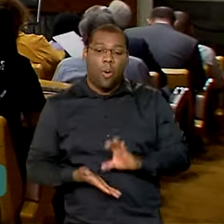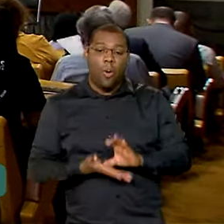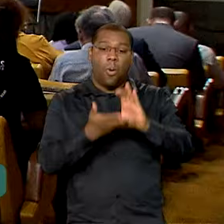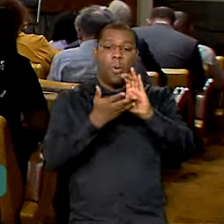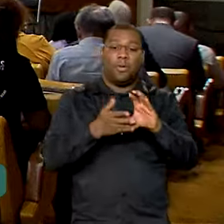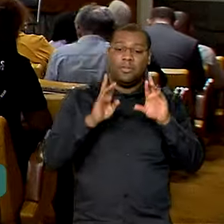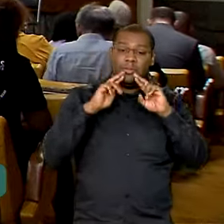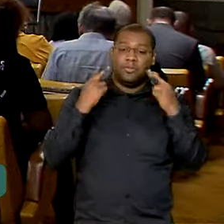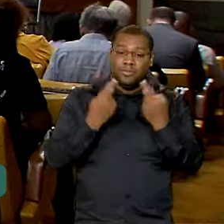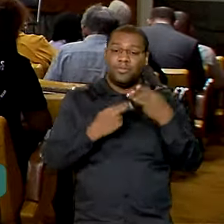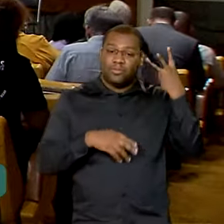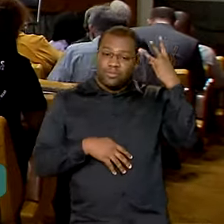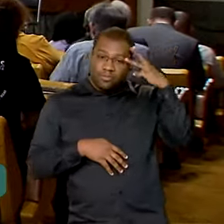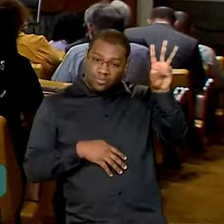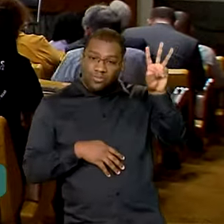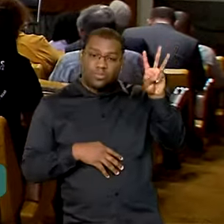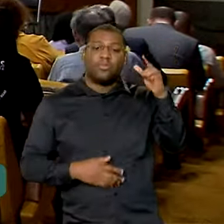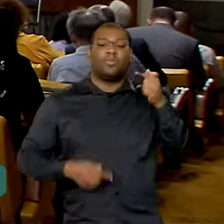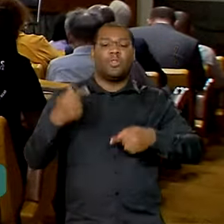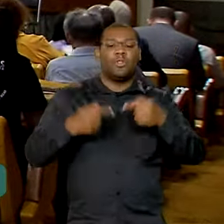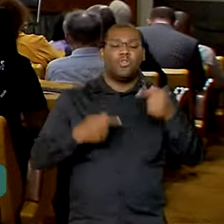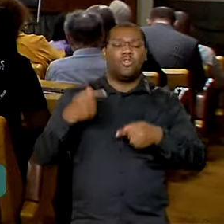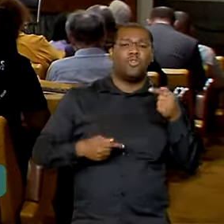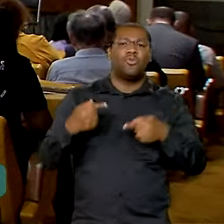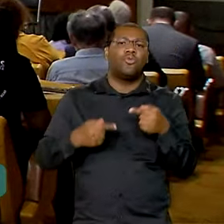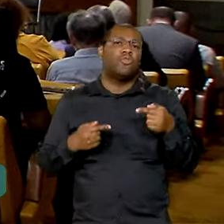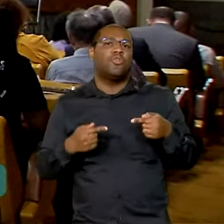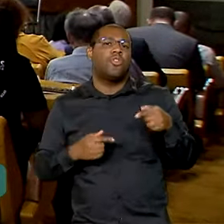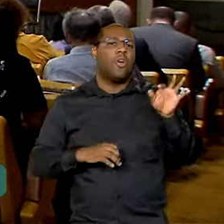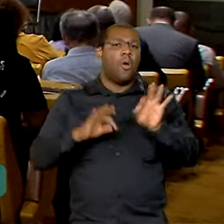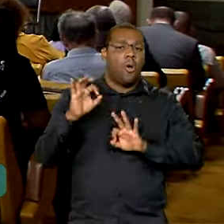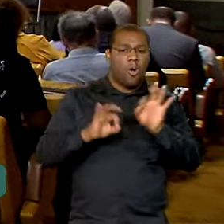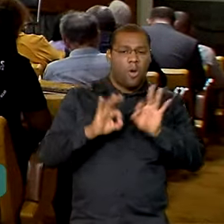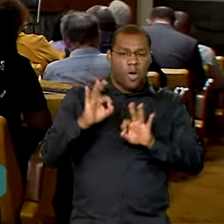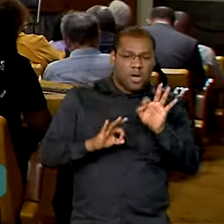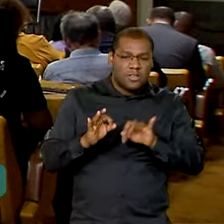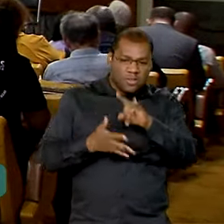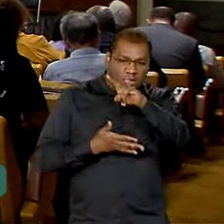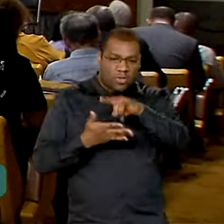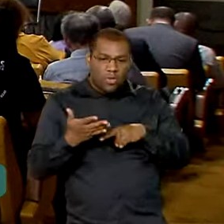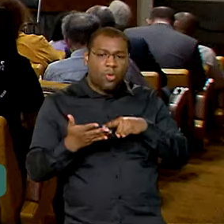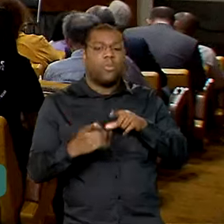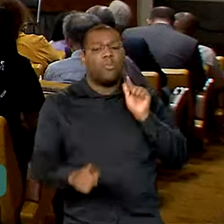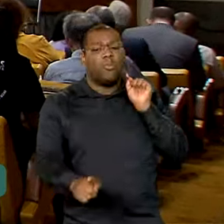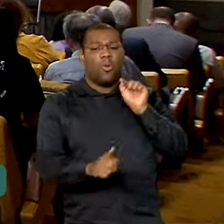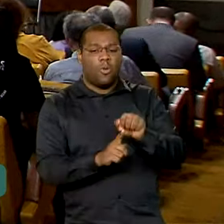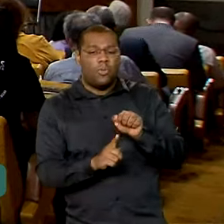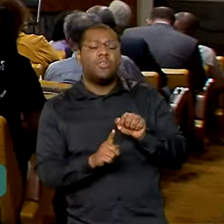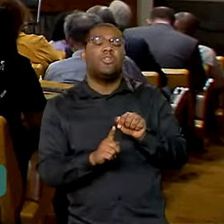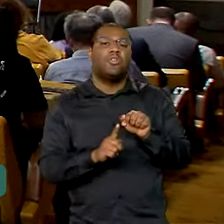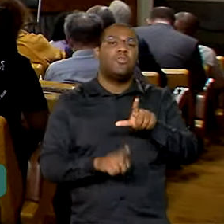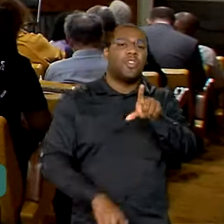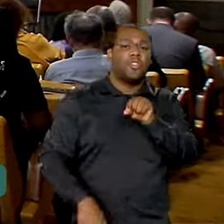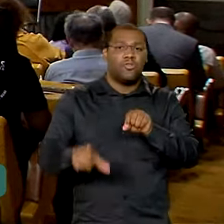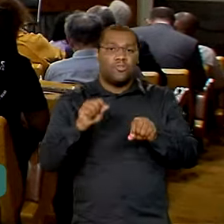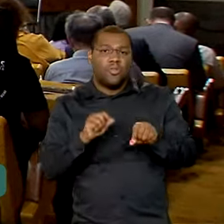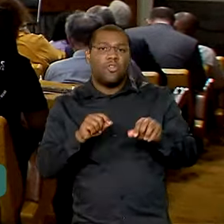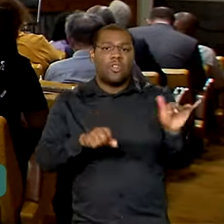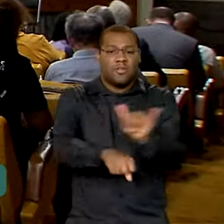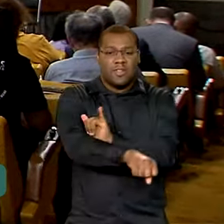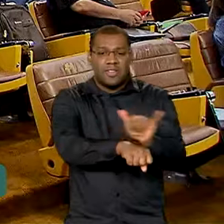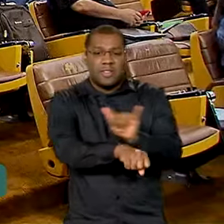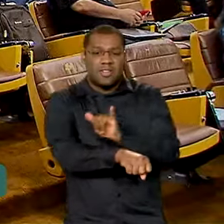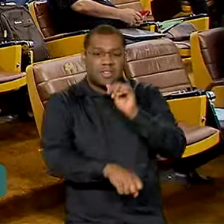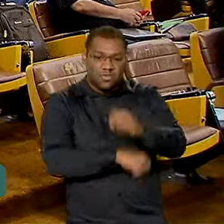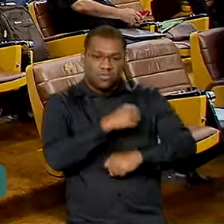durante três dias para discutir e fazer revisão do documento, com o objetivo de definir as ações para os próximos